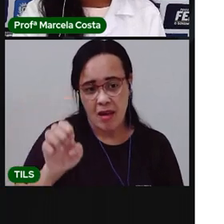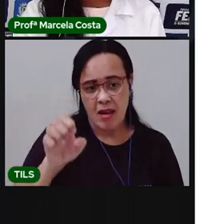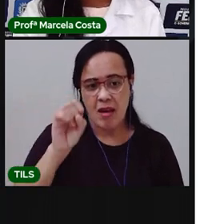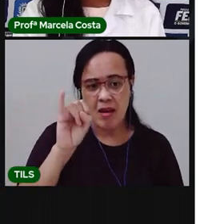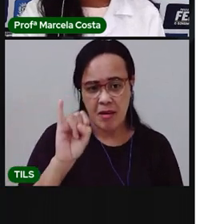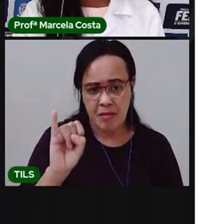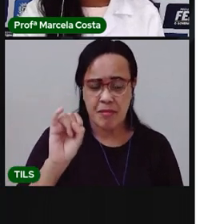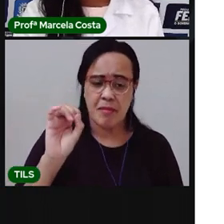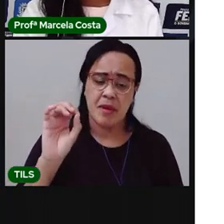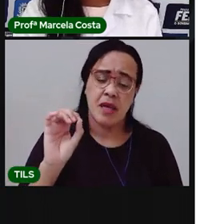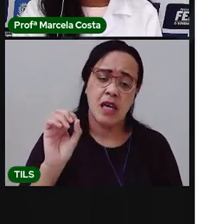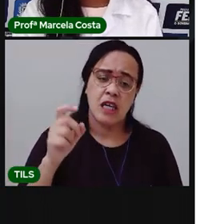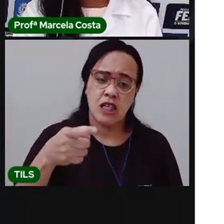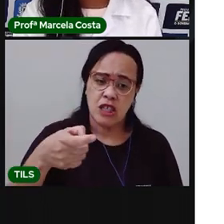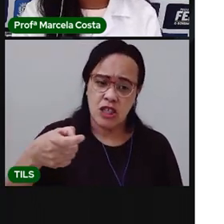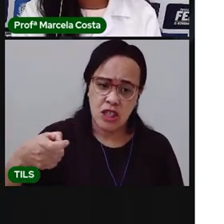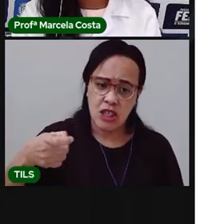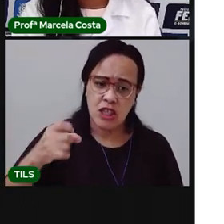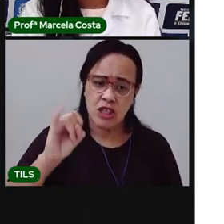que letra?